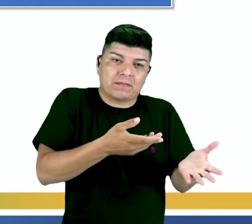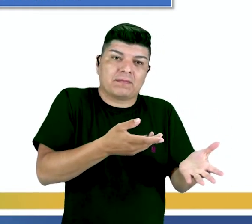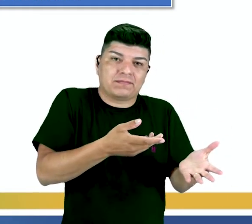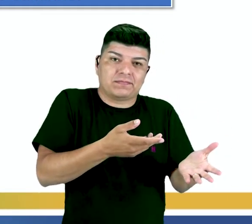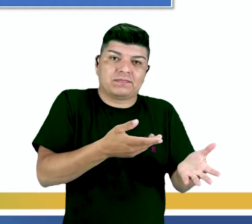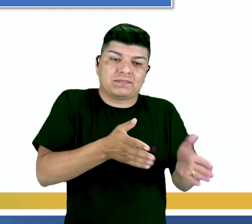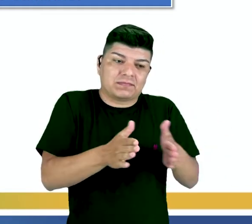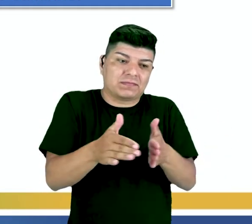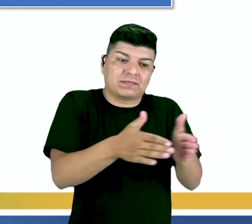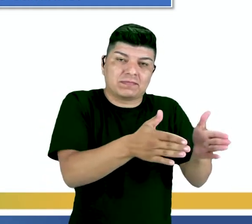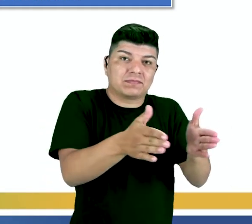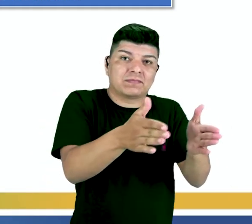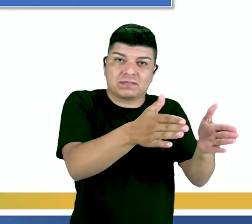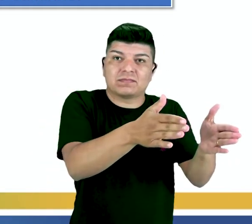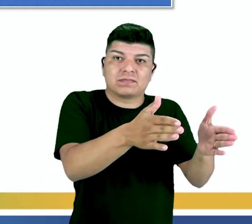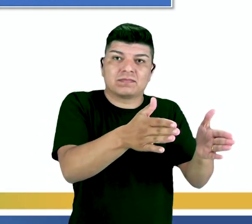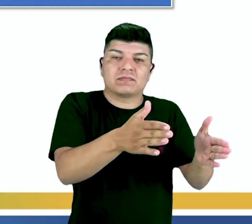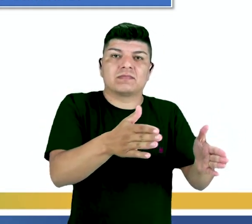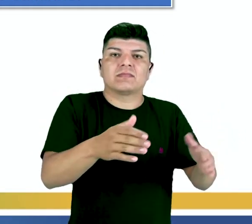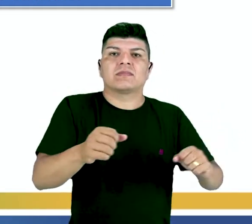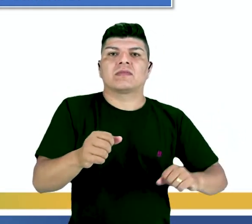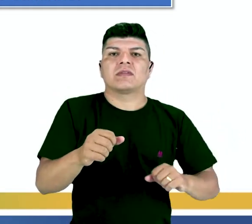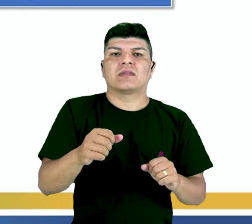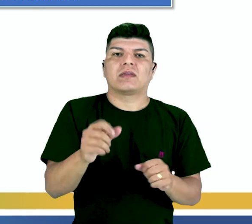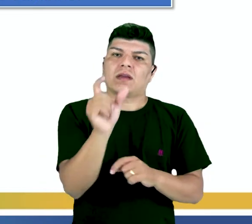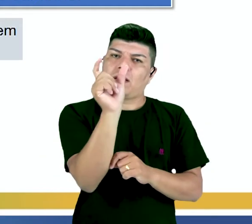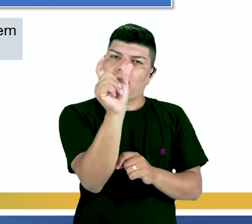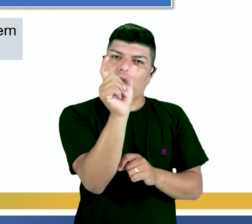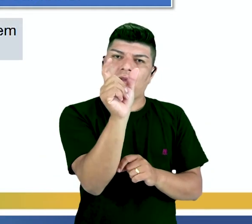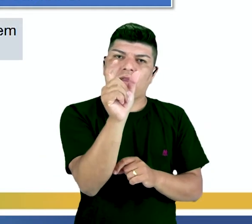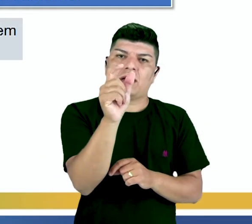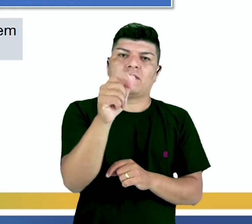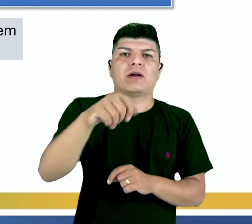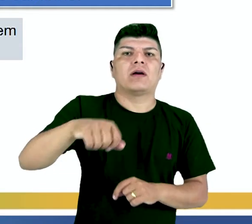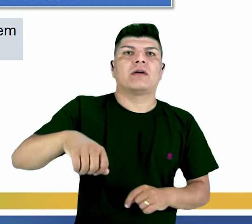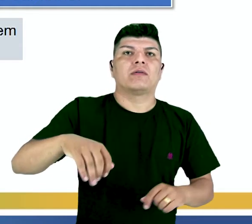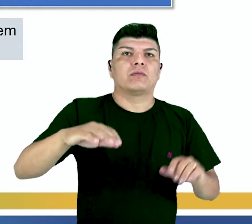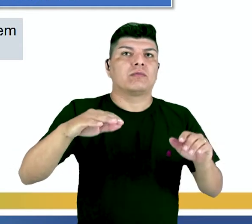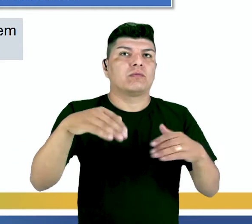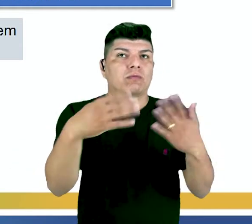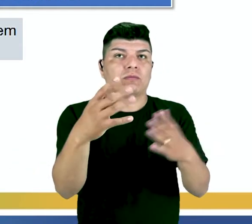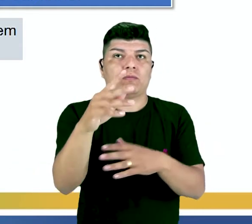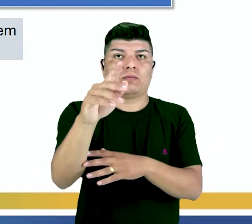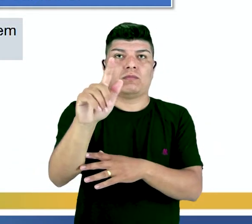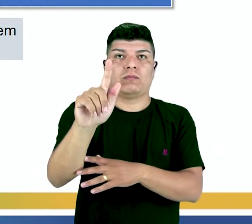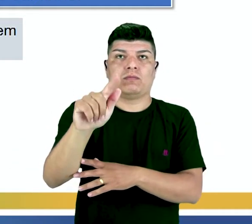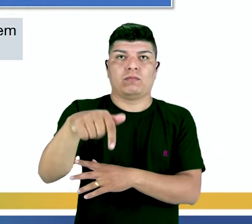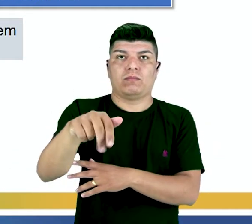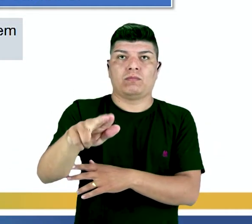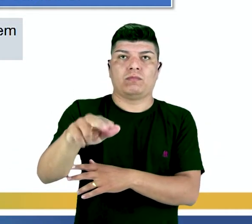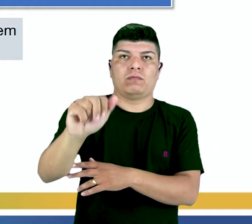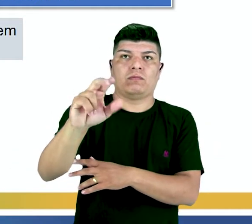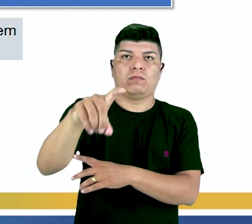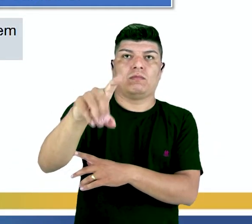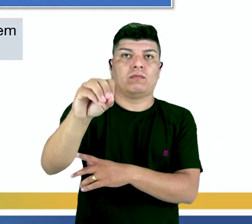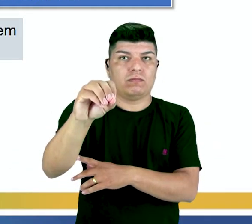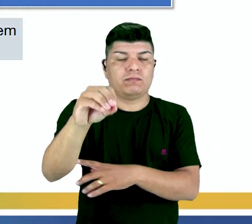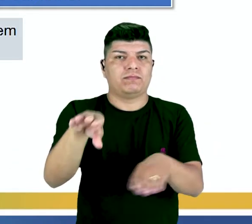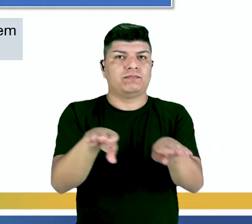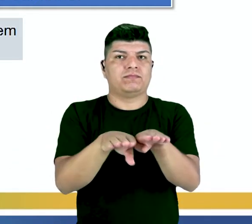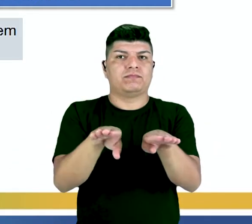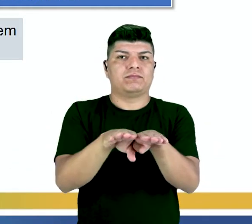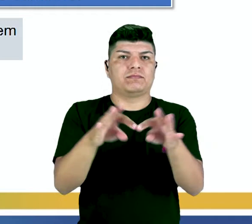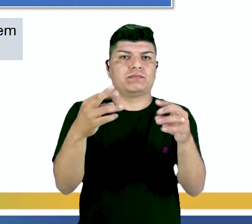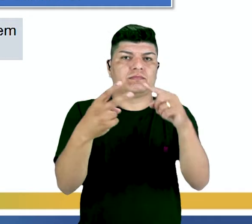primeiramente, nós temos aí a palavra quando, que também demarca questões de tempo. Quando é uma conjunção que estabelece o quê? A